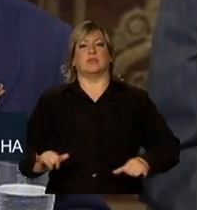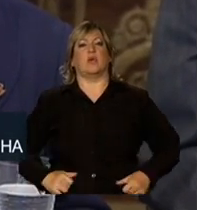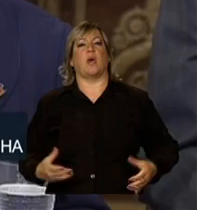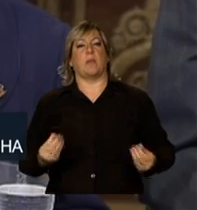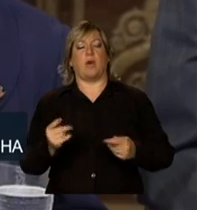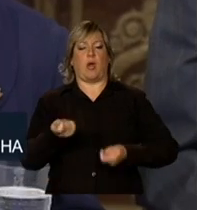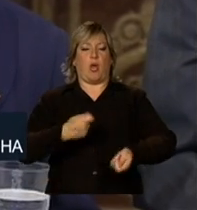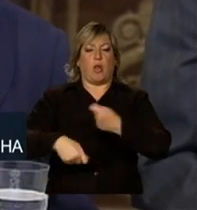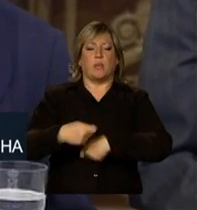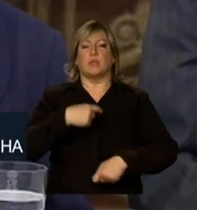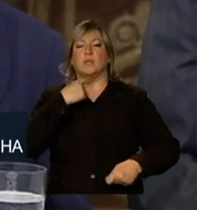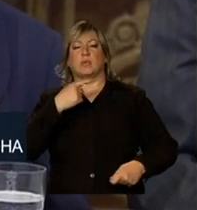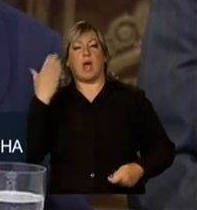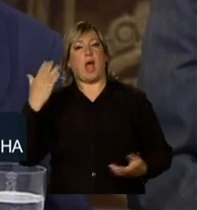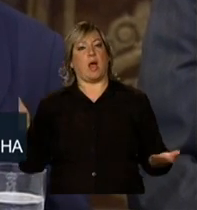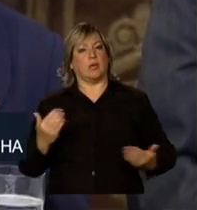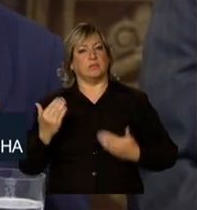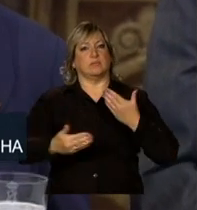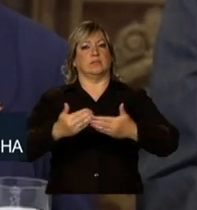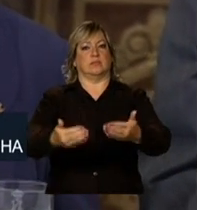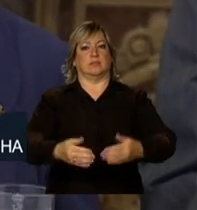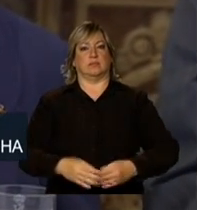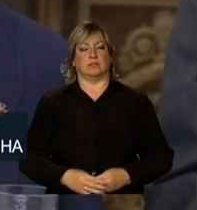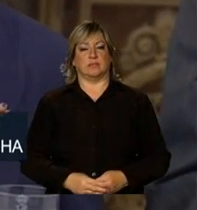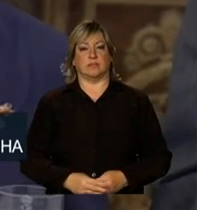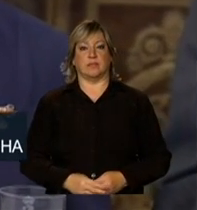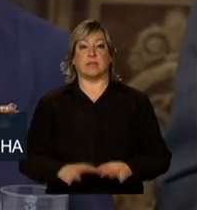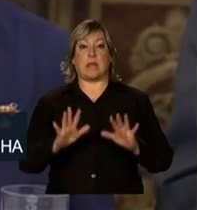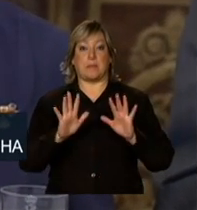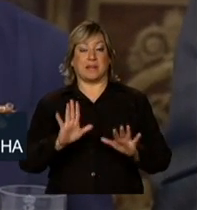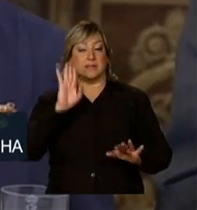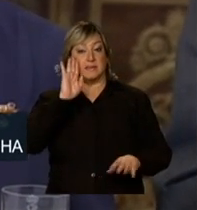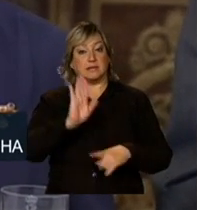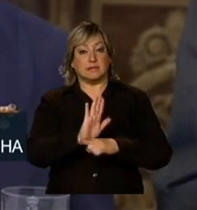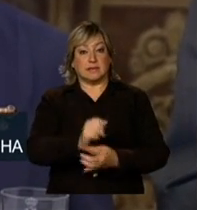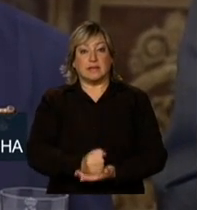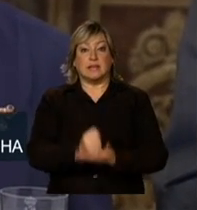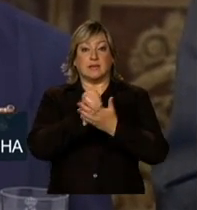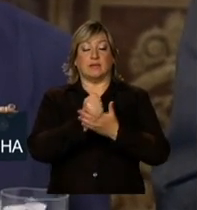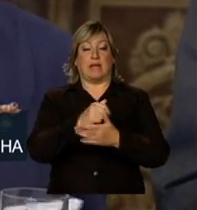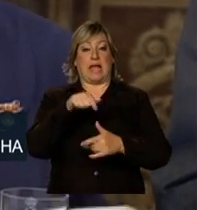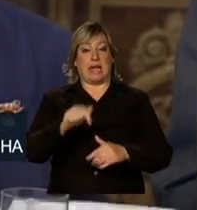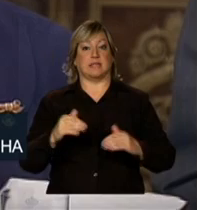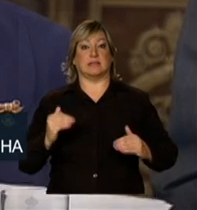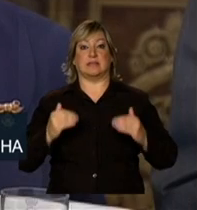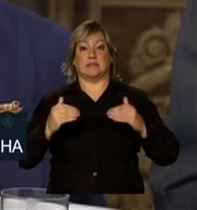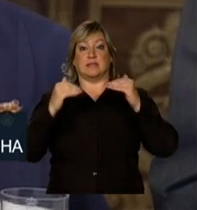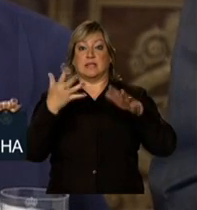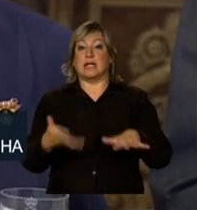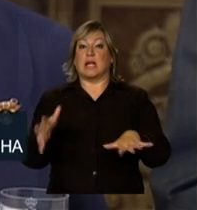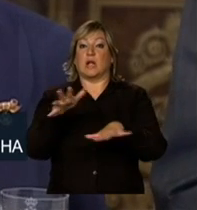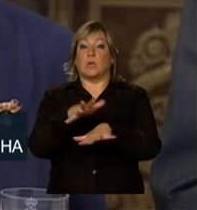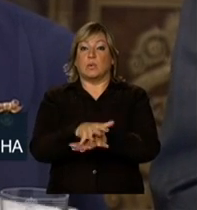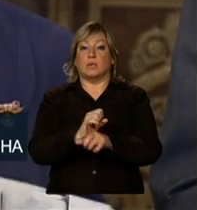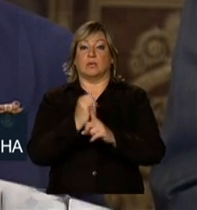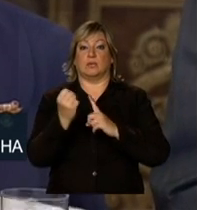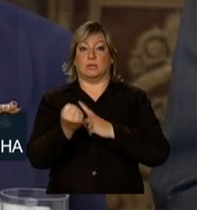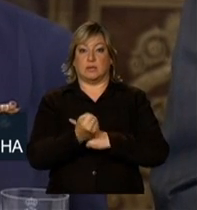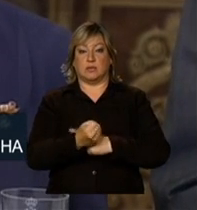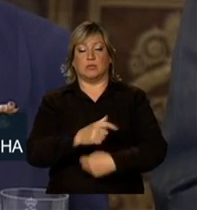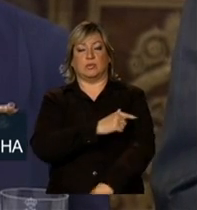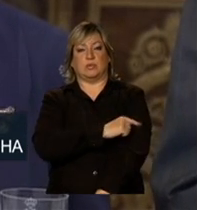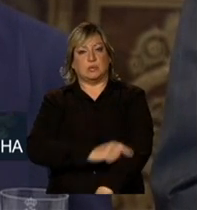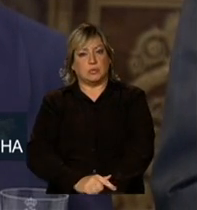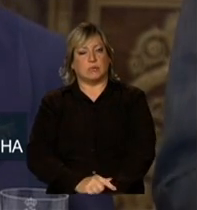e da cidadania efetiva. Mas defendemos esse crescimento inclusivo com justiça